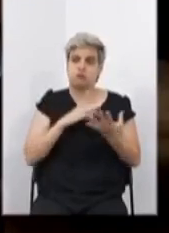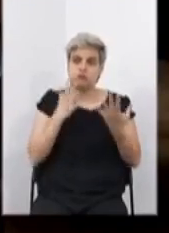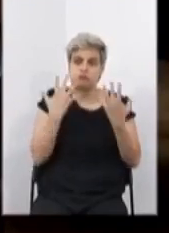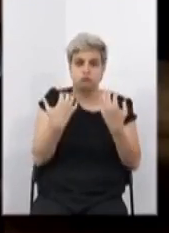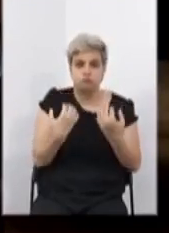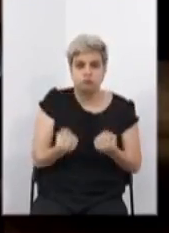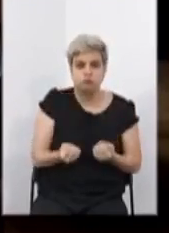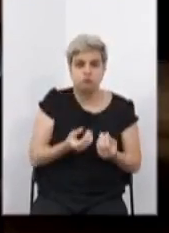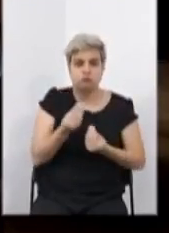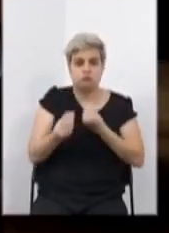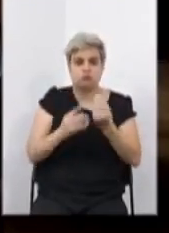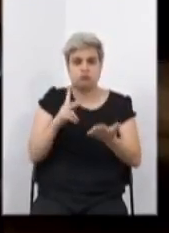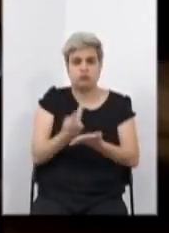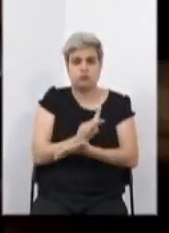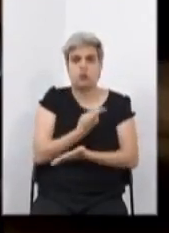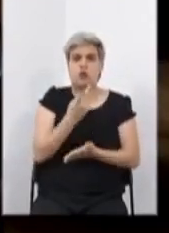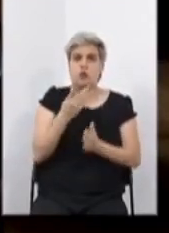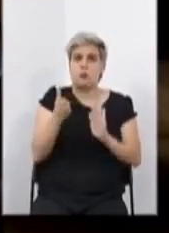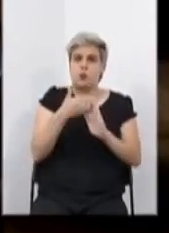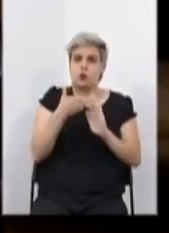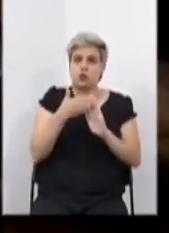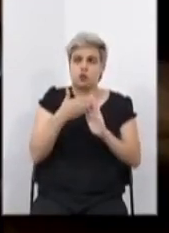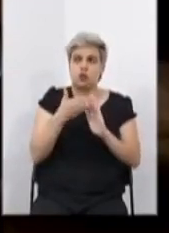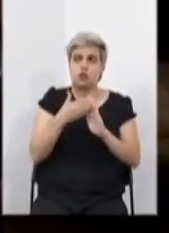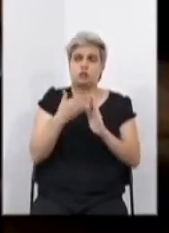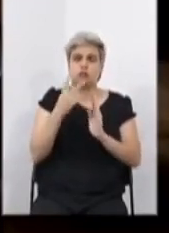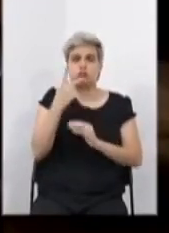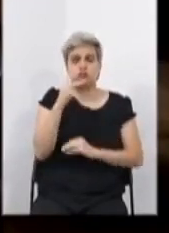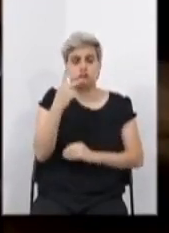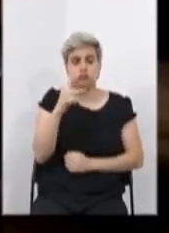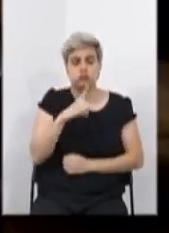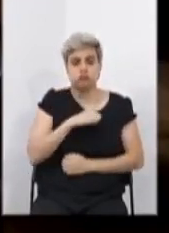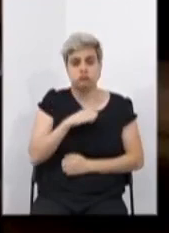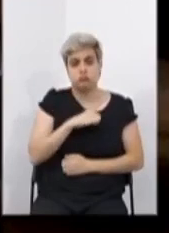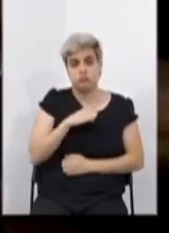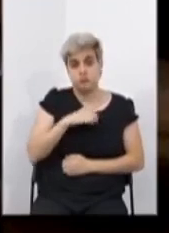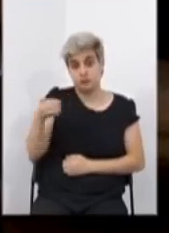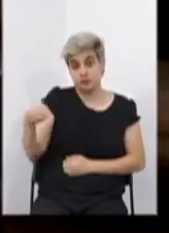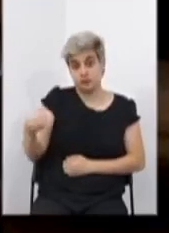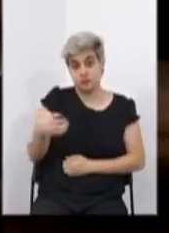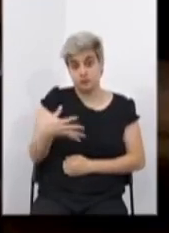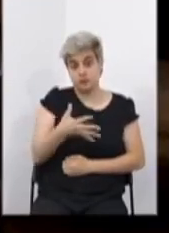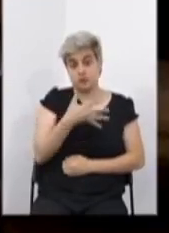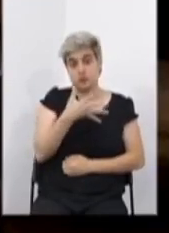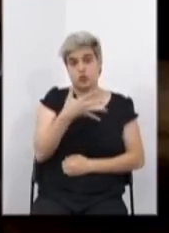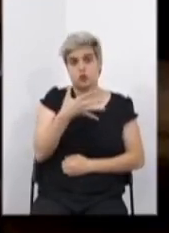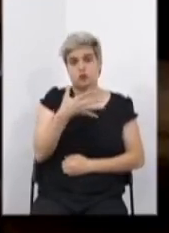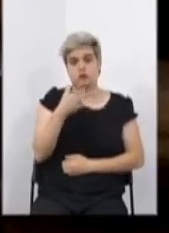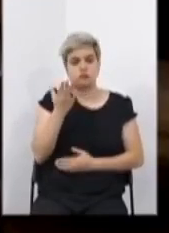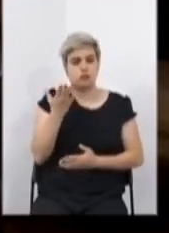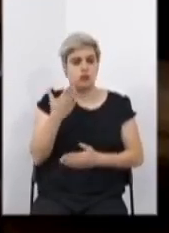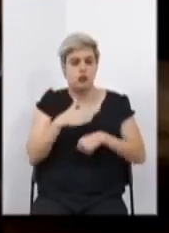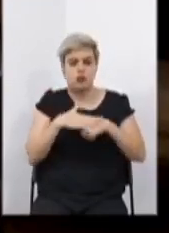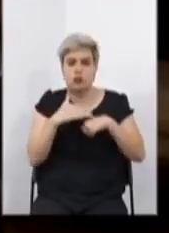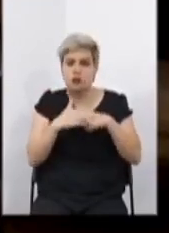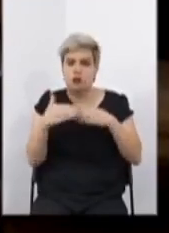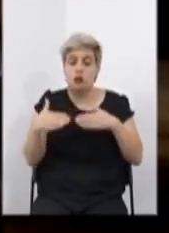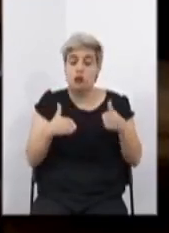do parecer do projeto de vossa excelência traz um novo aconchego, um novo carinho,